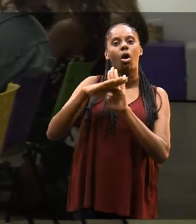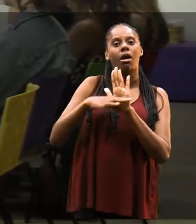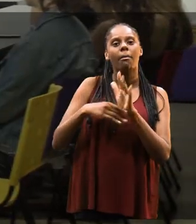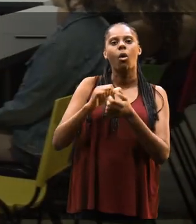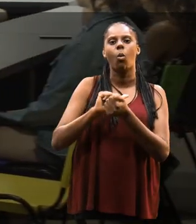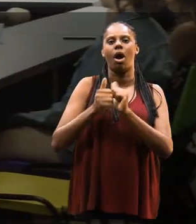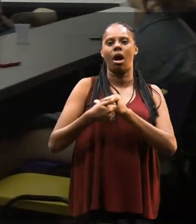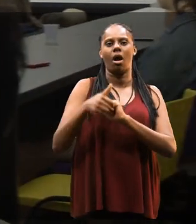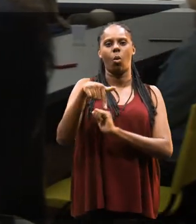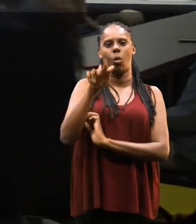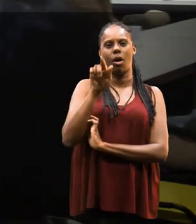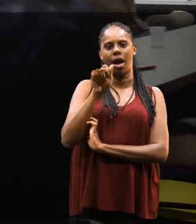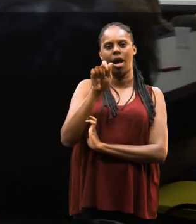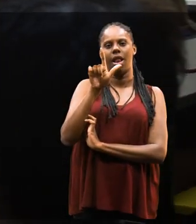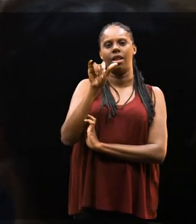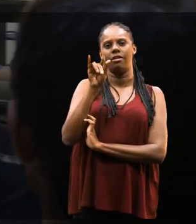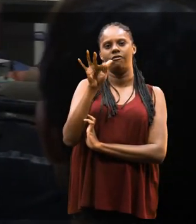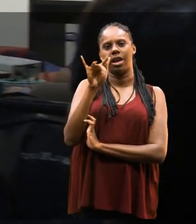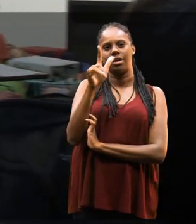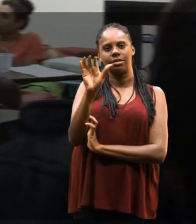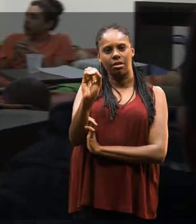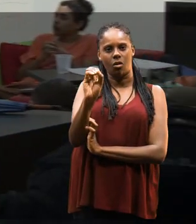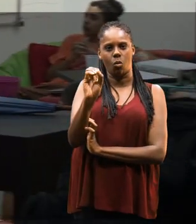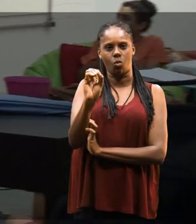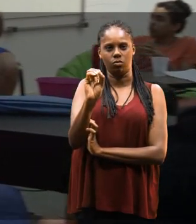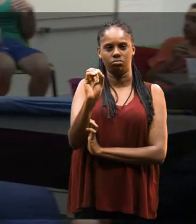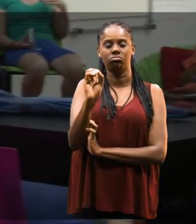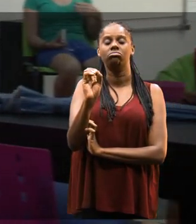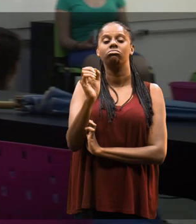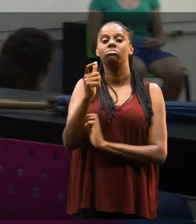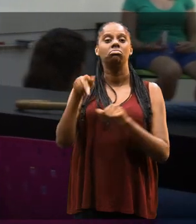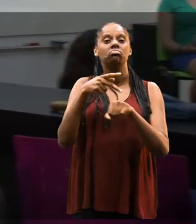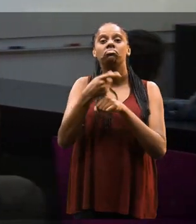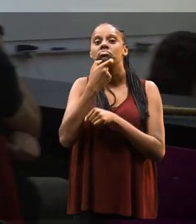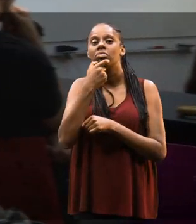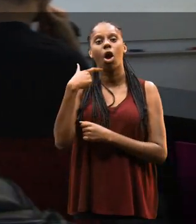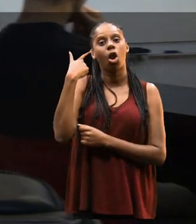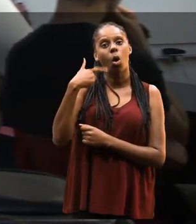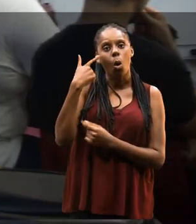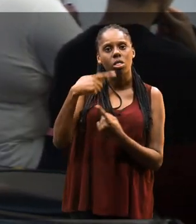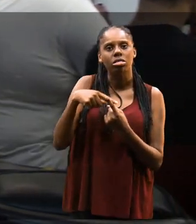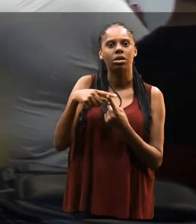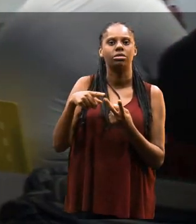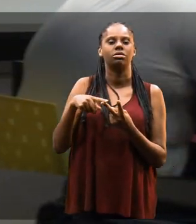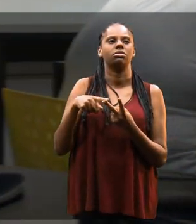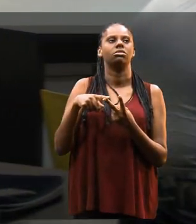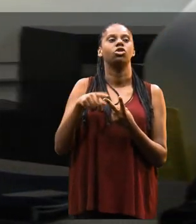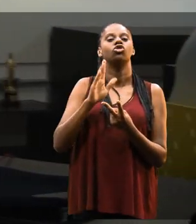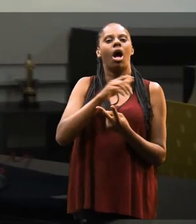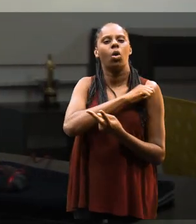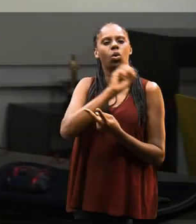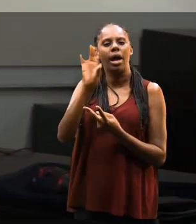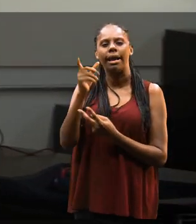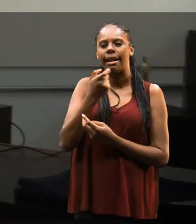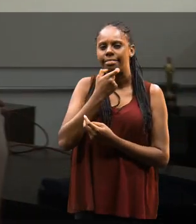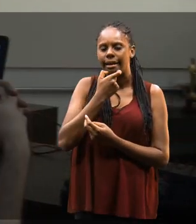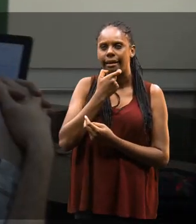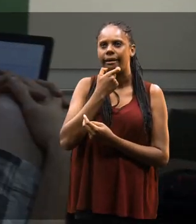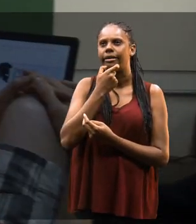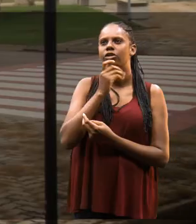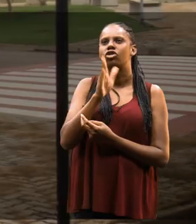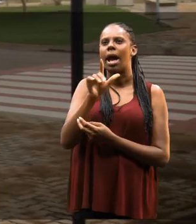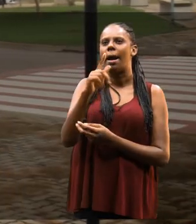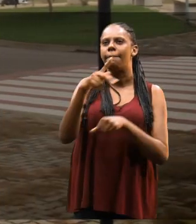para o programa de qualificação em hospitalidade para o Reino Unido. Tem estudantes que foram para Londres, na